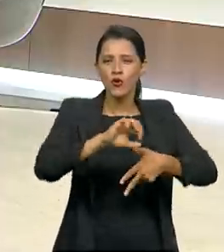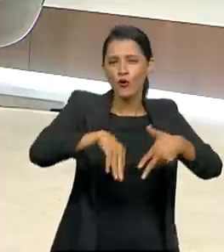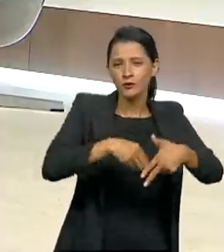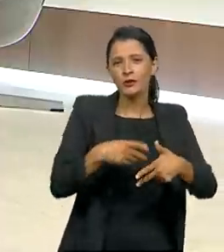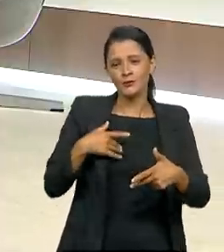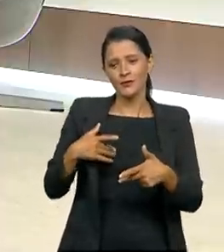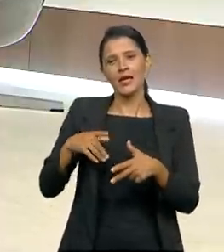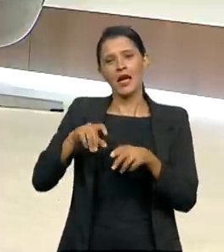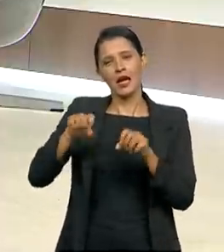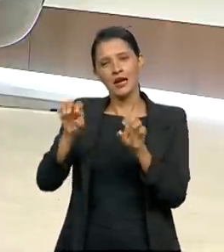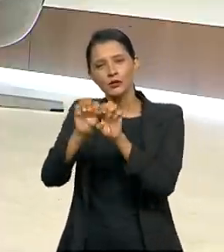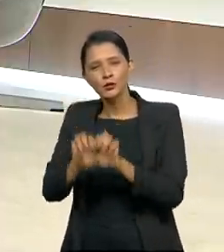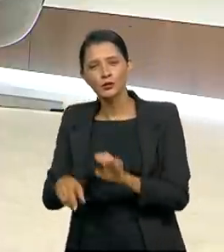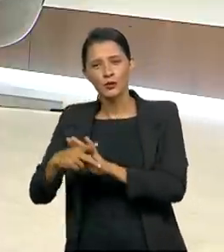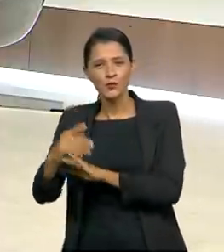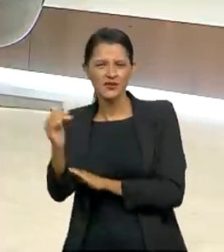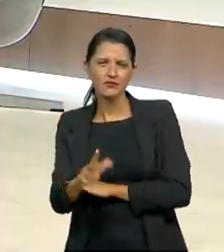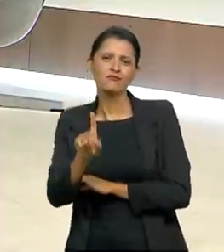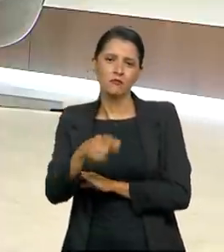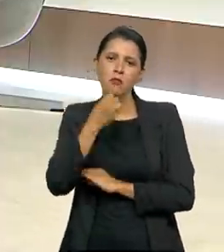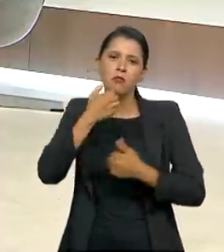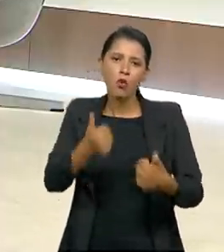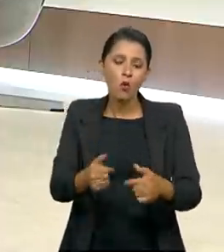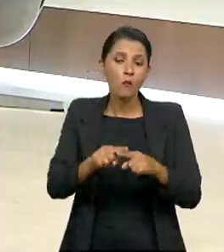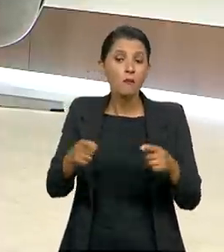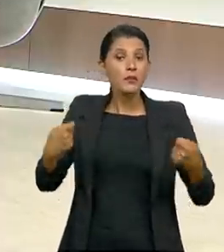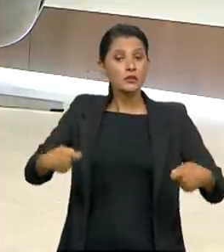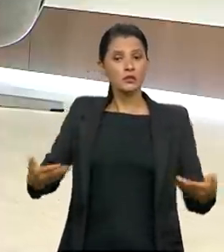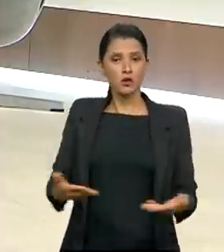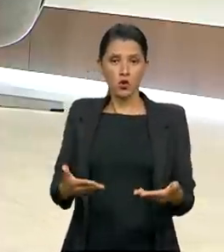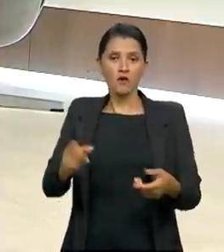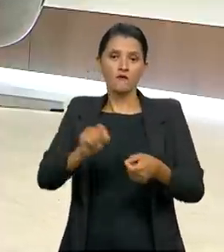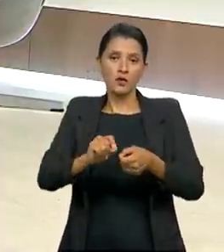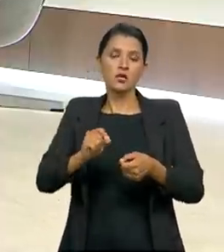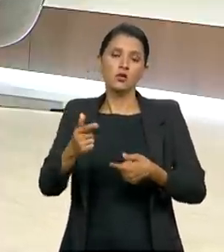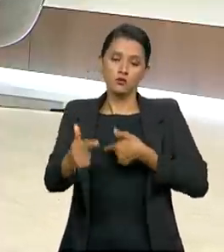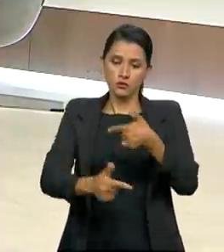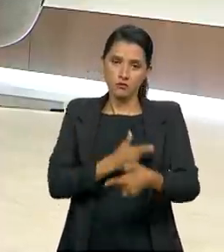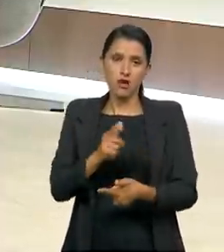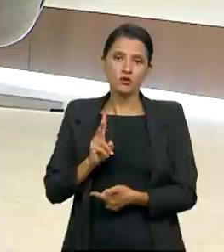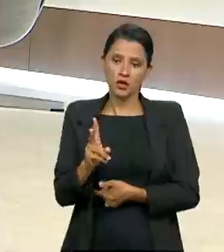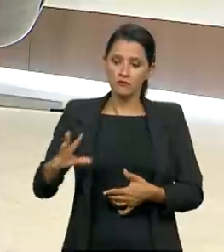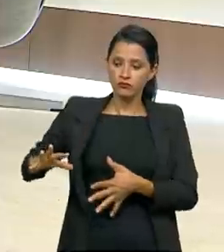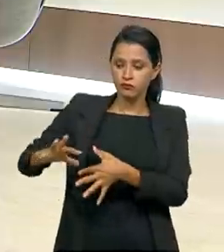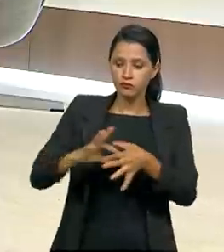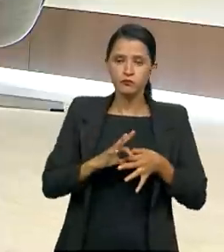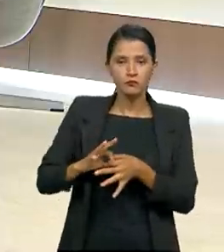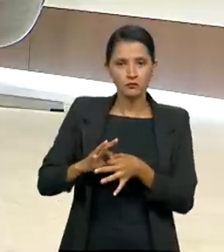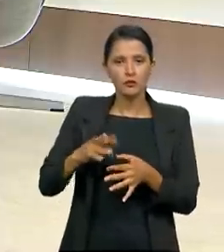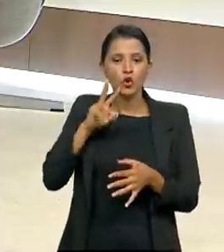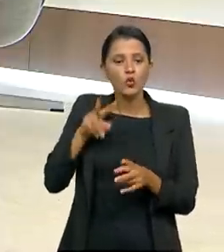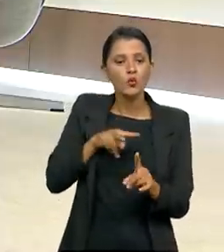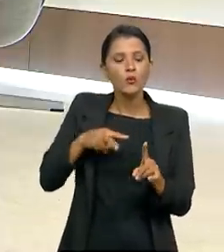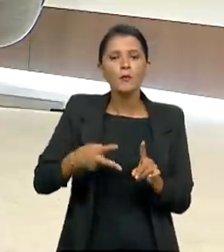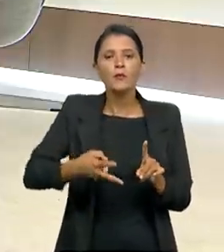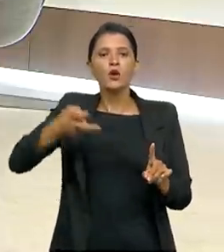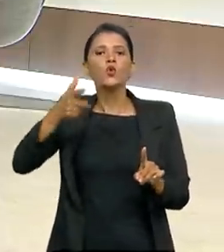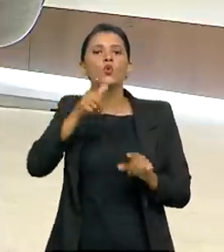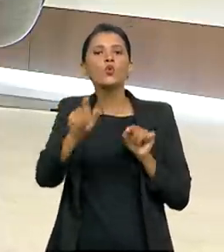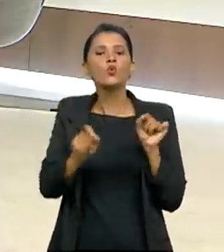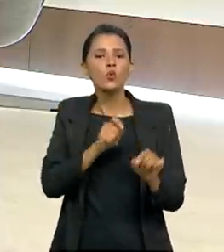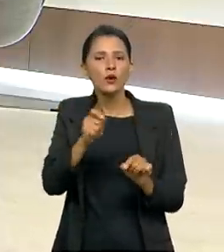governo brasileiro é muito boa. O que nós precisamos agora é fazer um trabalho, como eu digo, sempre integrado, visando uma mudança de